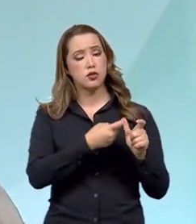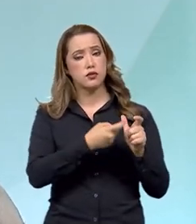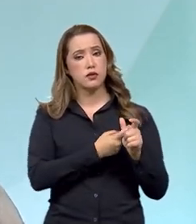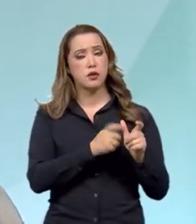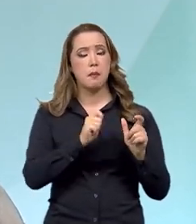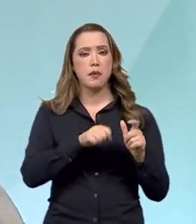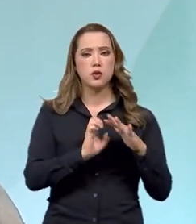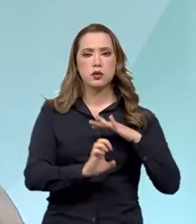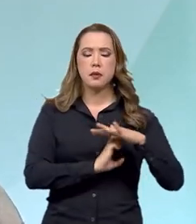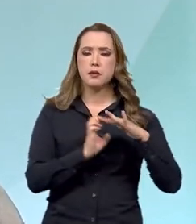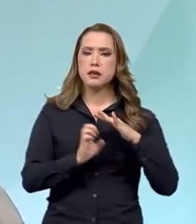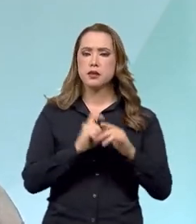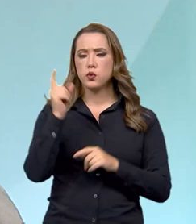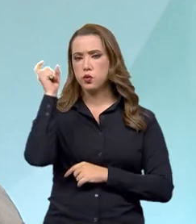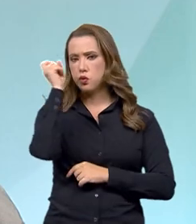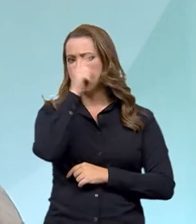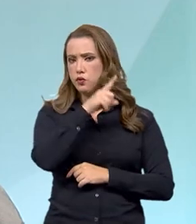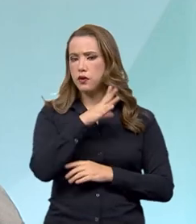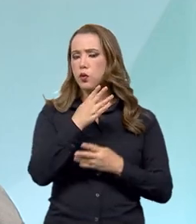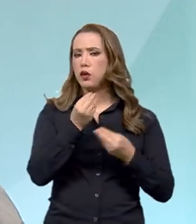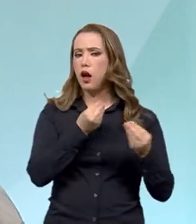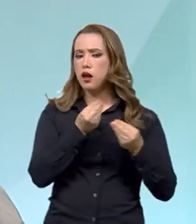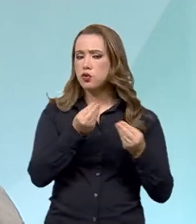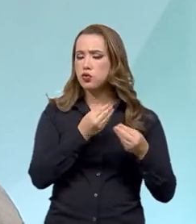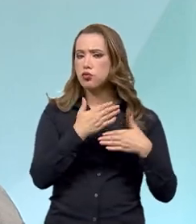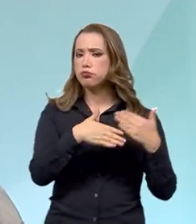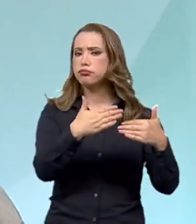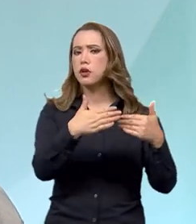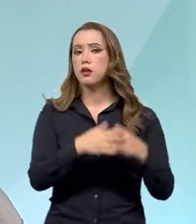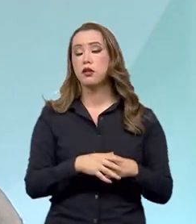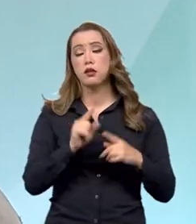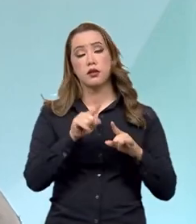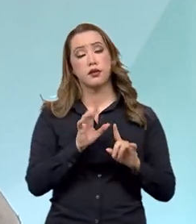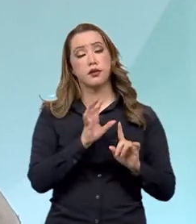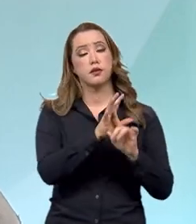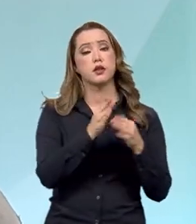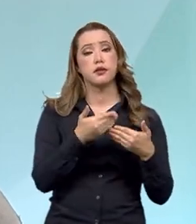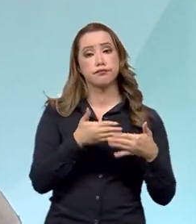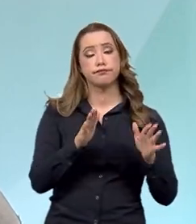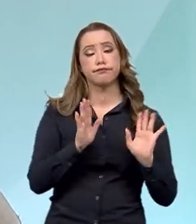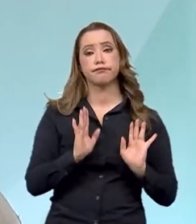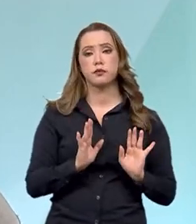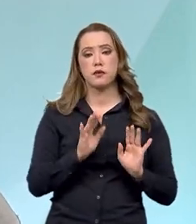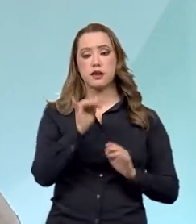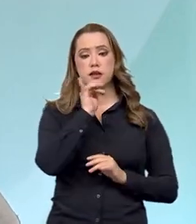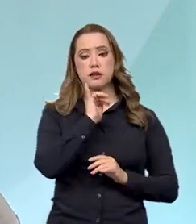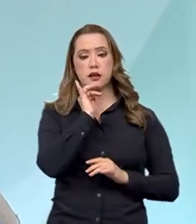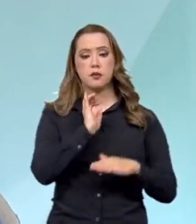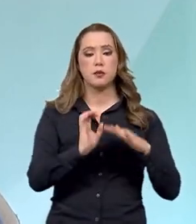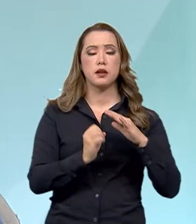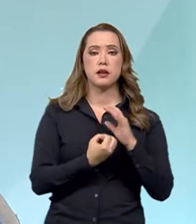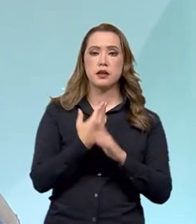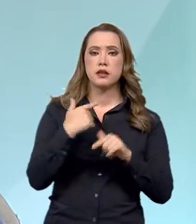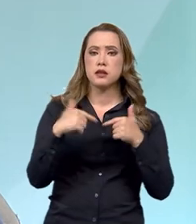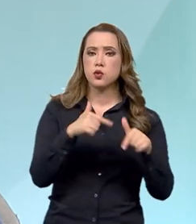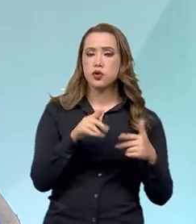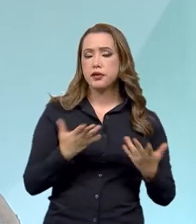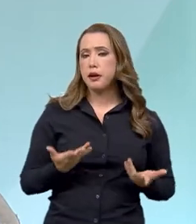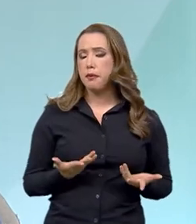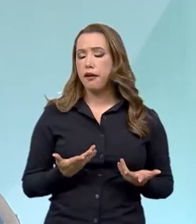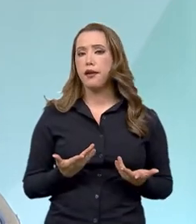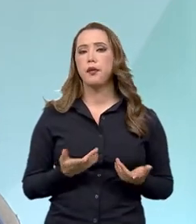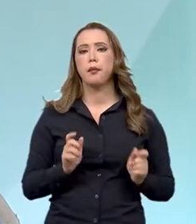a sua empresa com dificuldade de funcionamento. E os reflexos disso daí? Os empregos deixam de ser